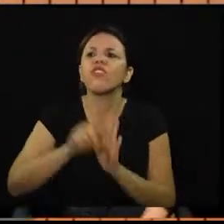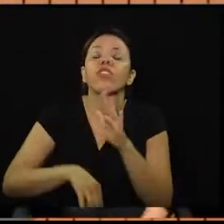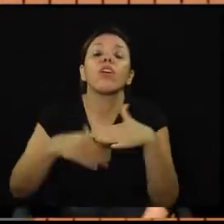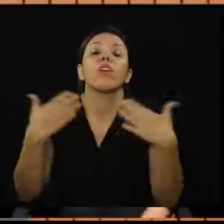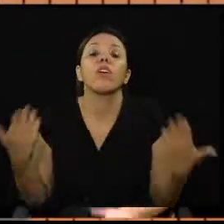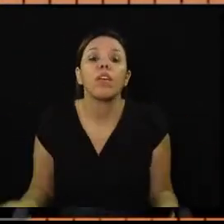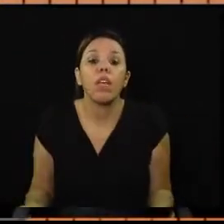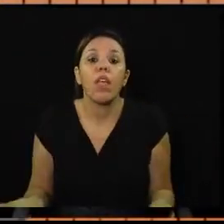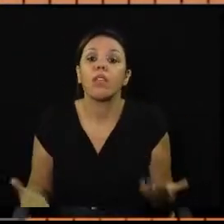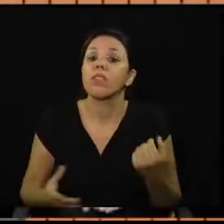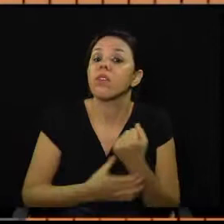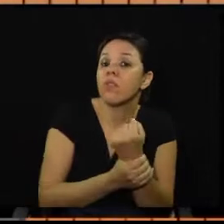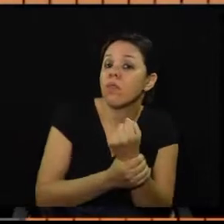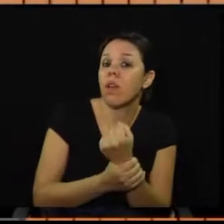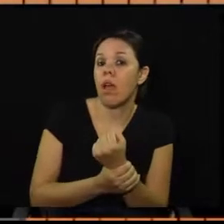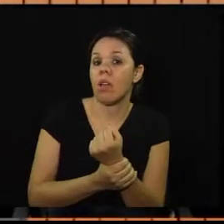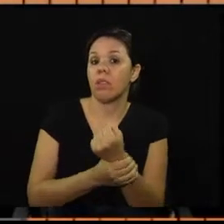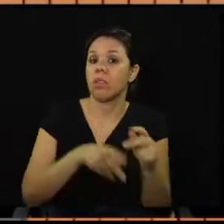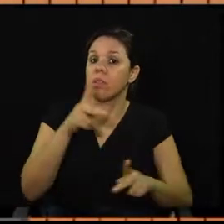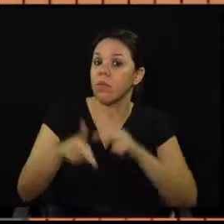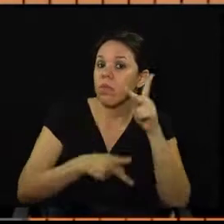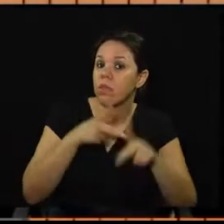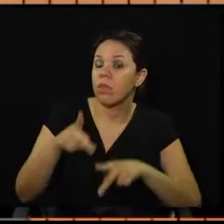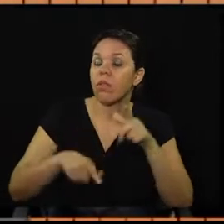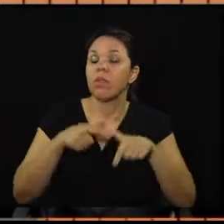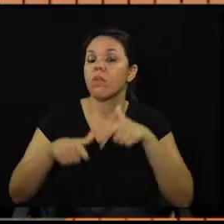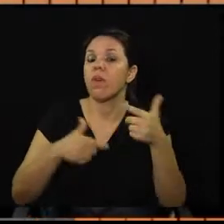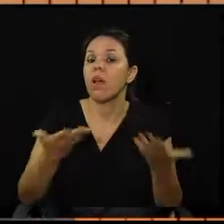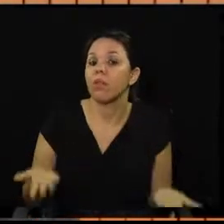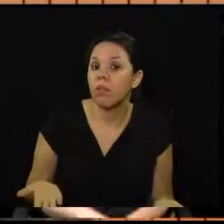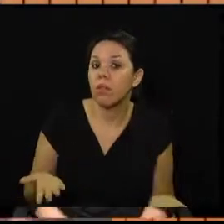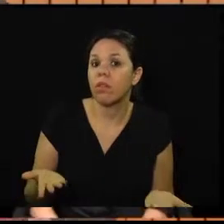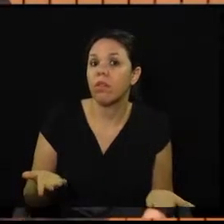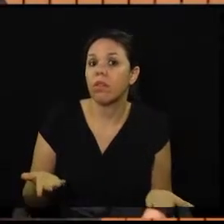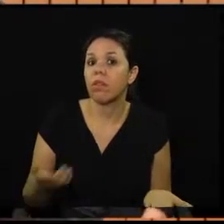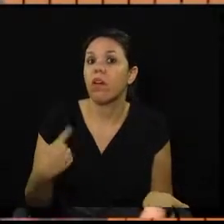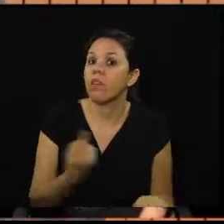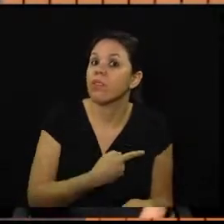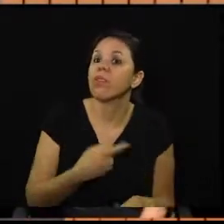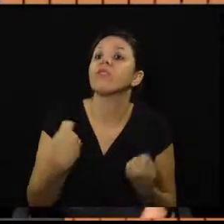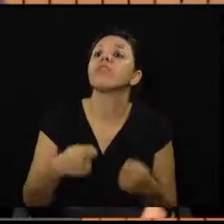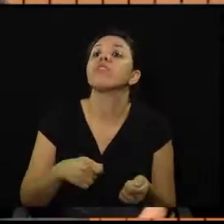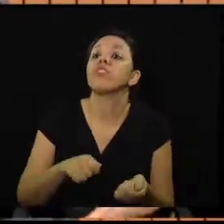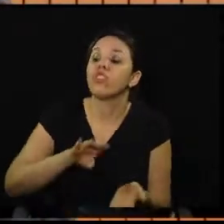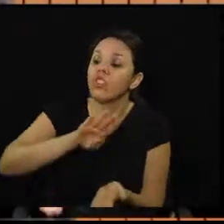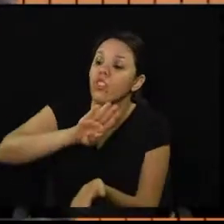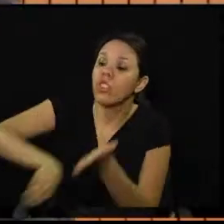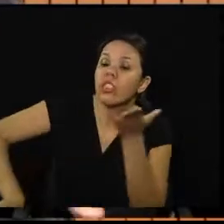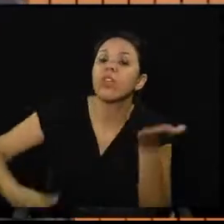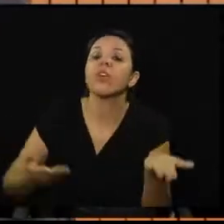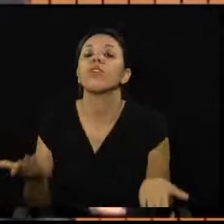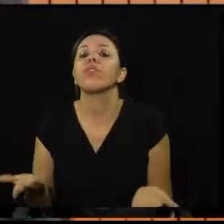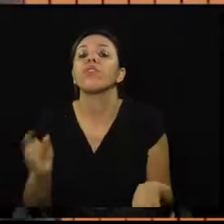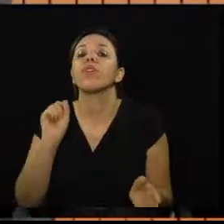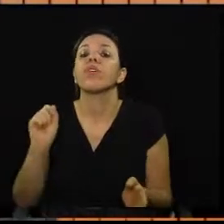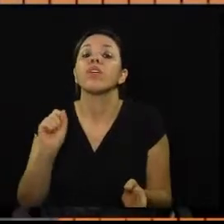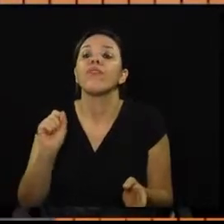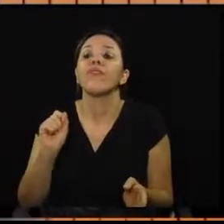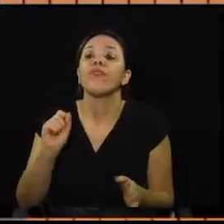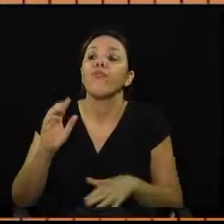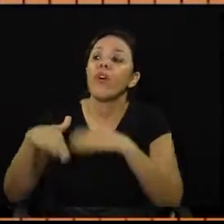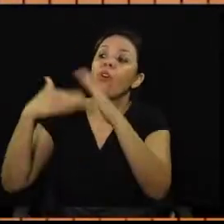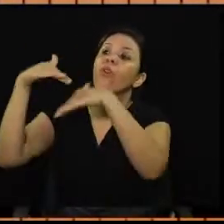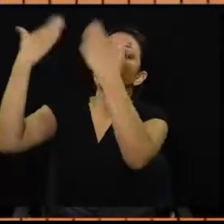questões de segurança dos trabalhadores, né, que a gente está jogando fora aquilo que foi construído ao